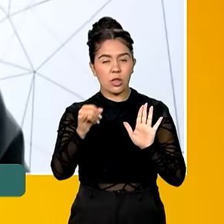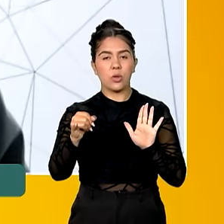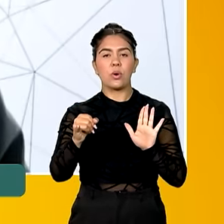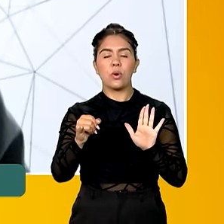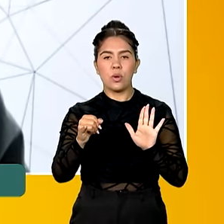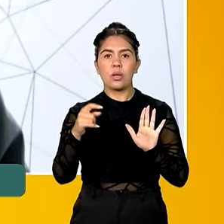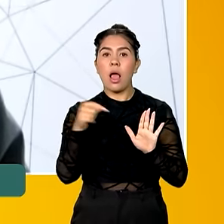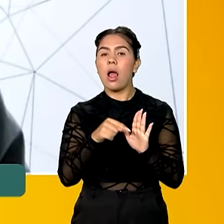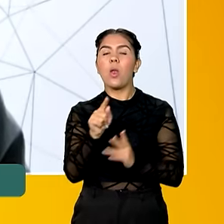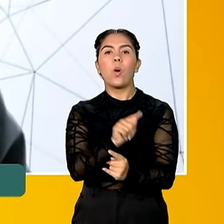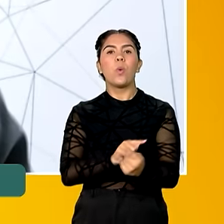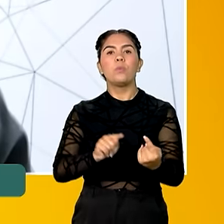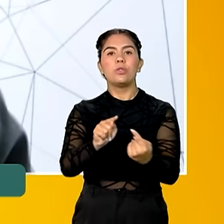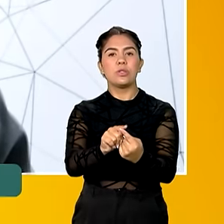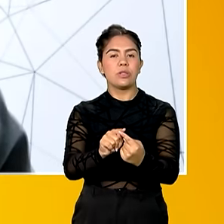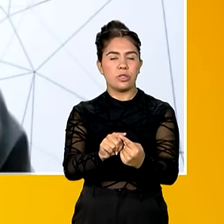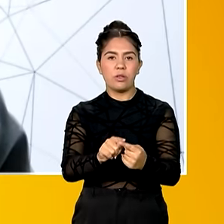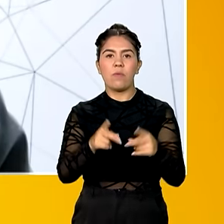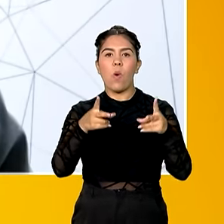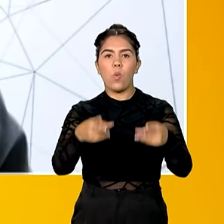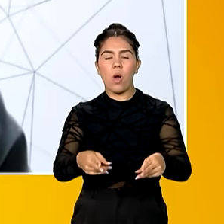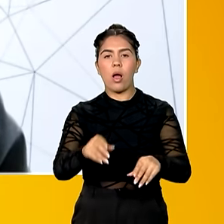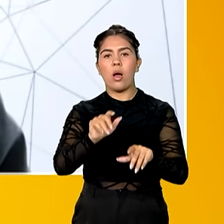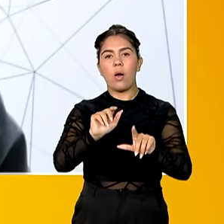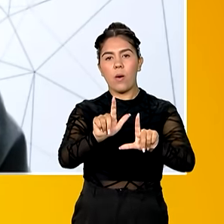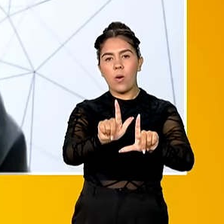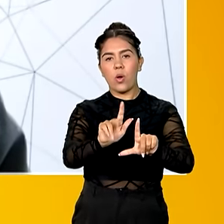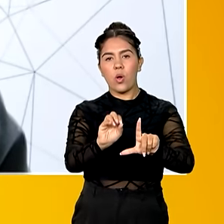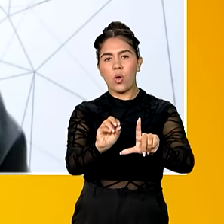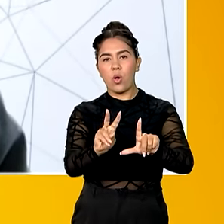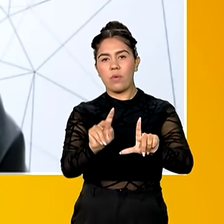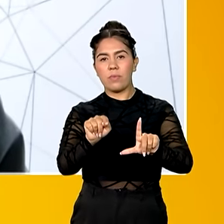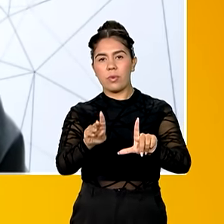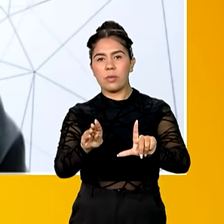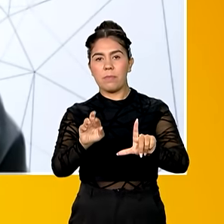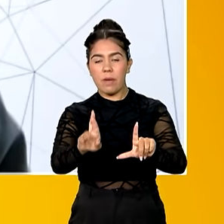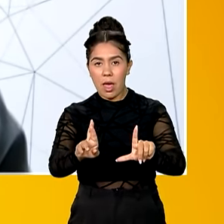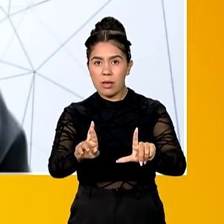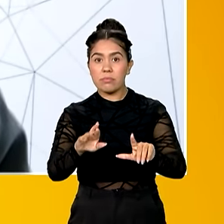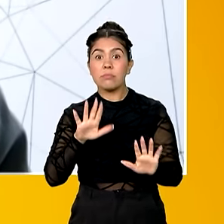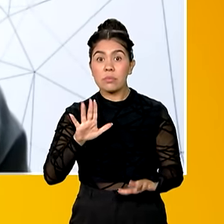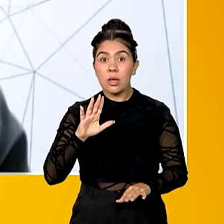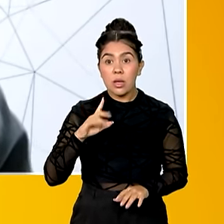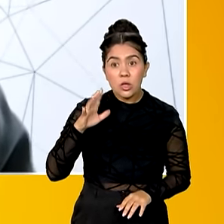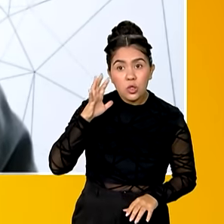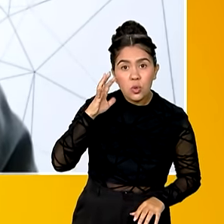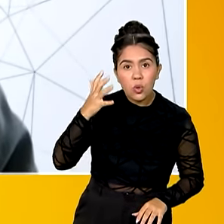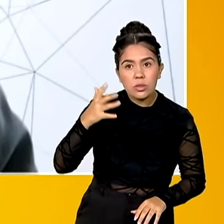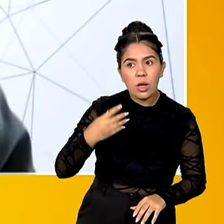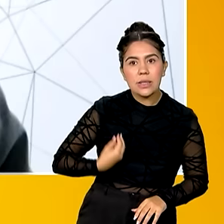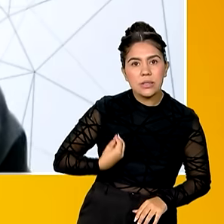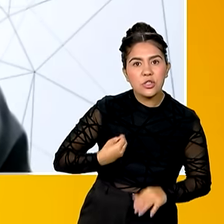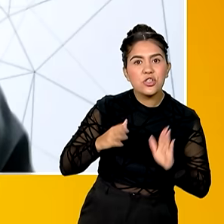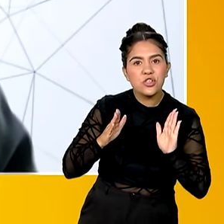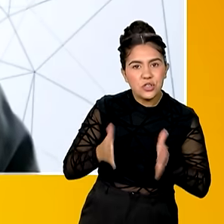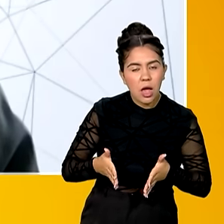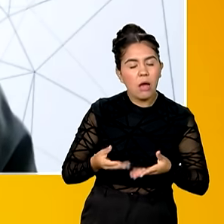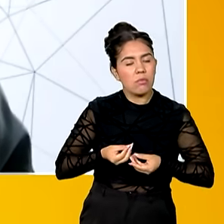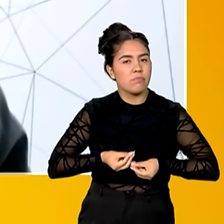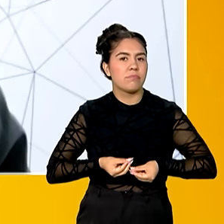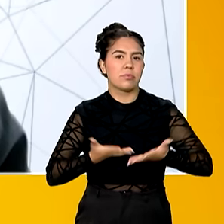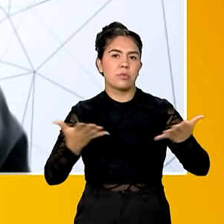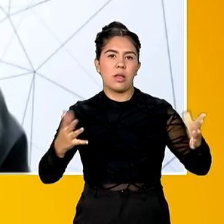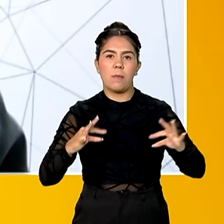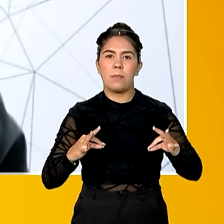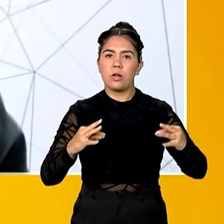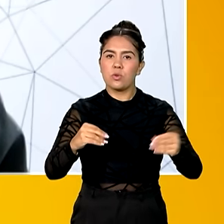mesmo objetivo da conta gov.br, a gente aproveitar as soluções que já existem e disponibilizar para que todos os órgãos, de todas as